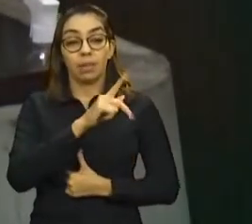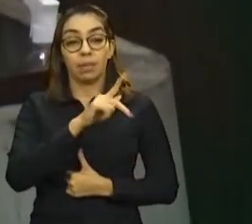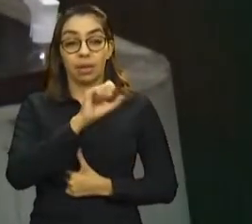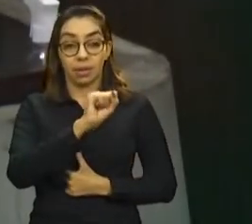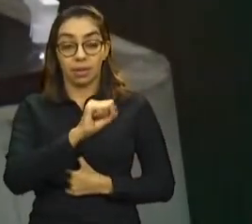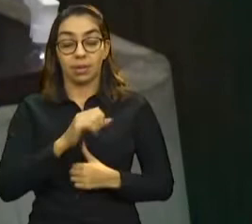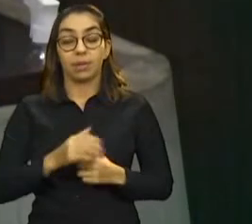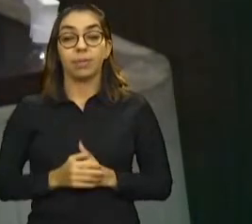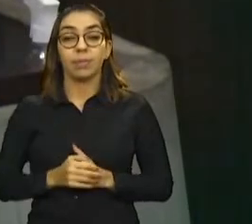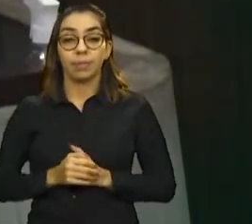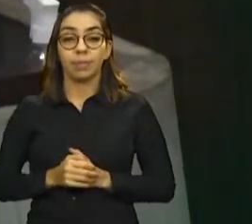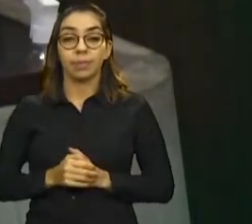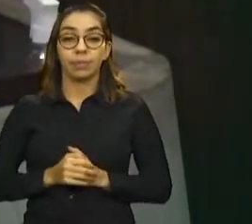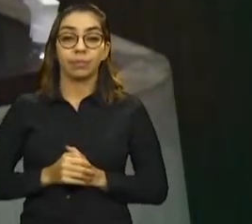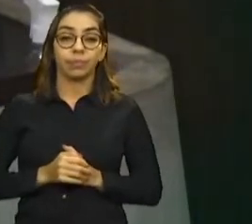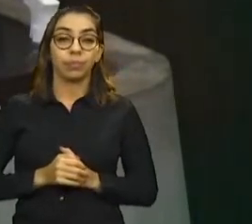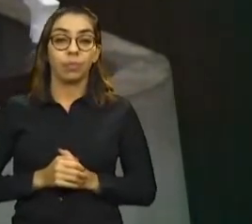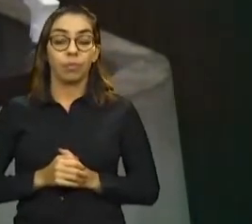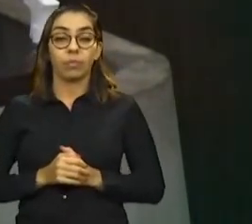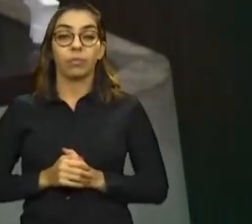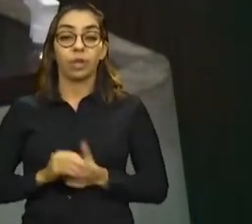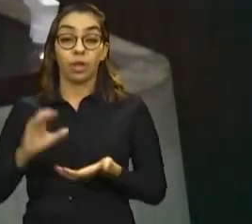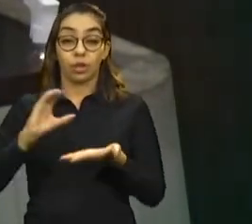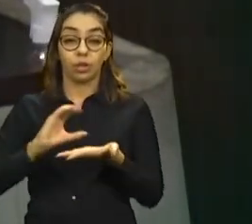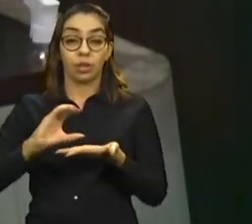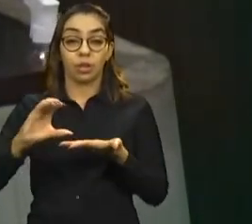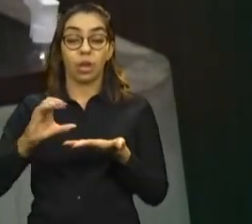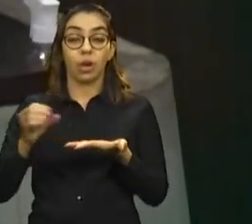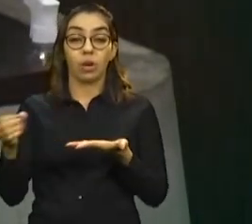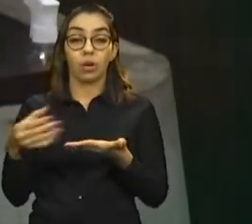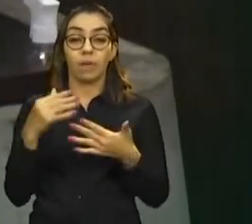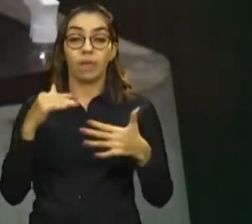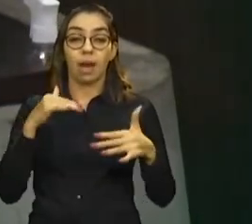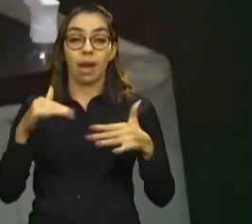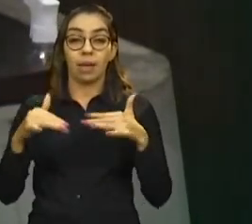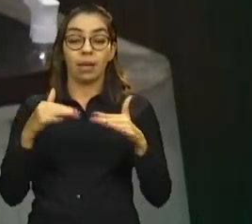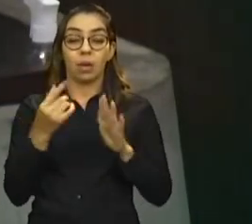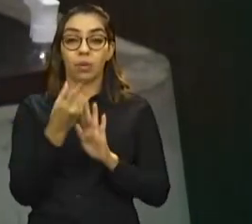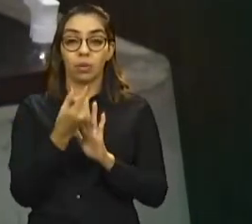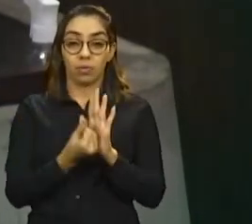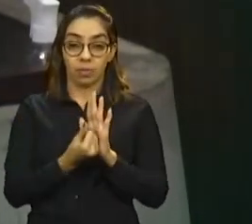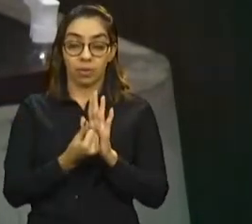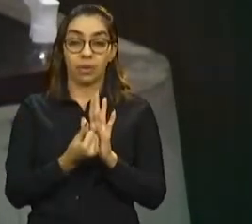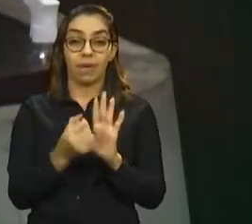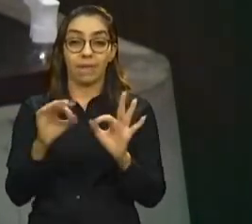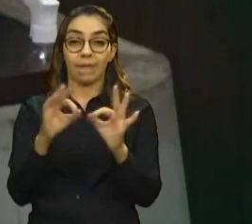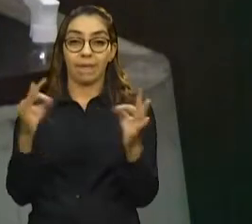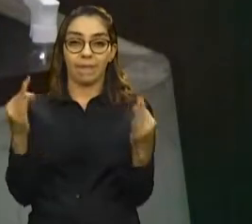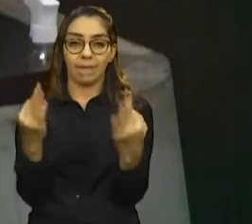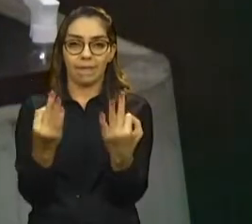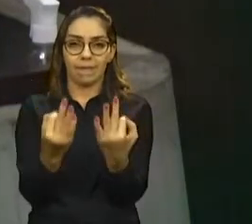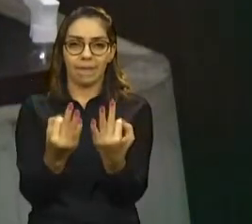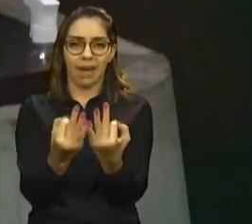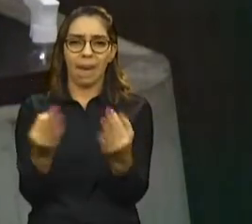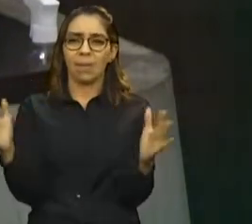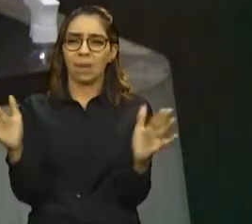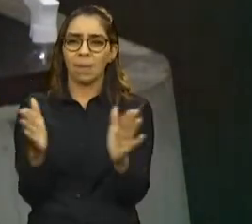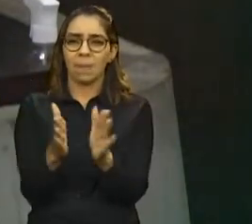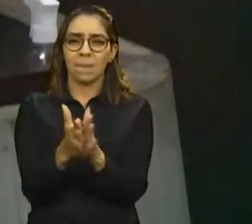Direcionado à nova ação orçamentária que propõe apoiar famílias em situação de extrema